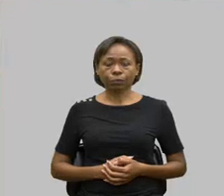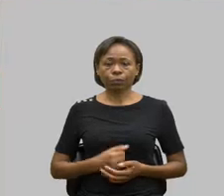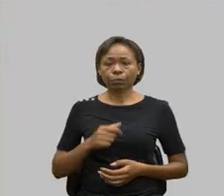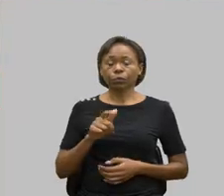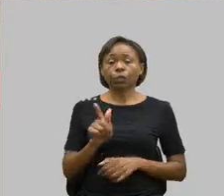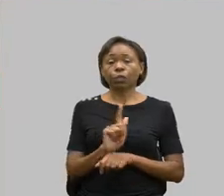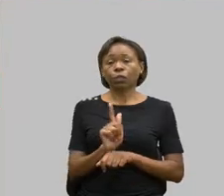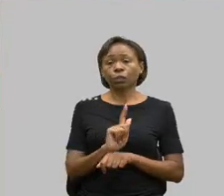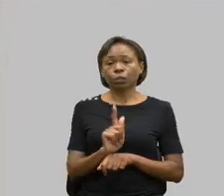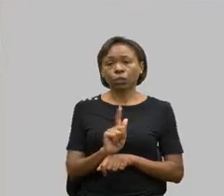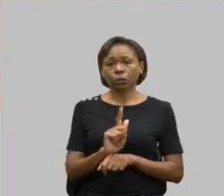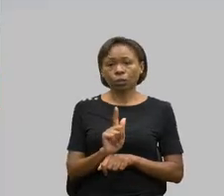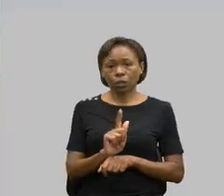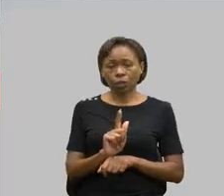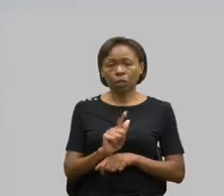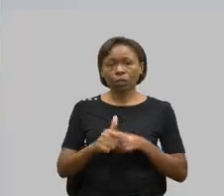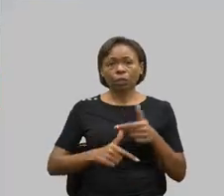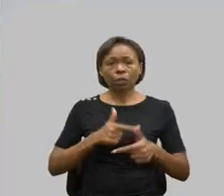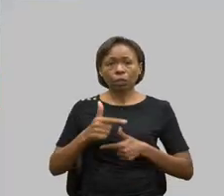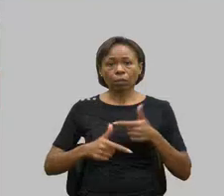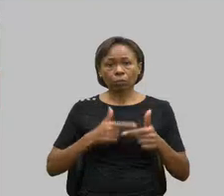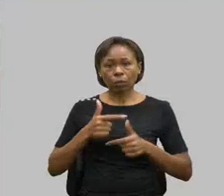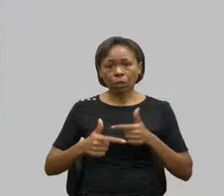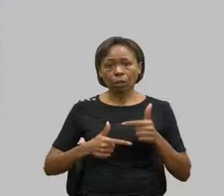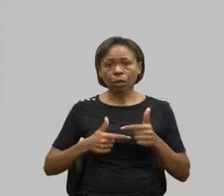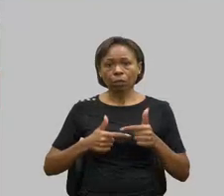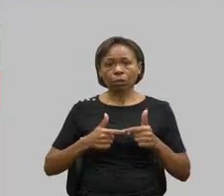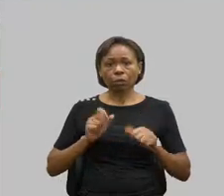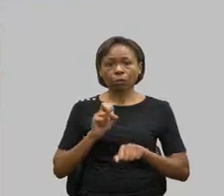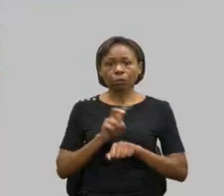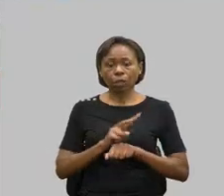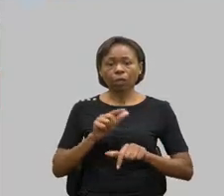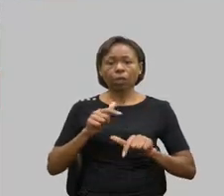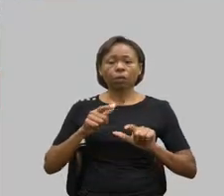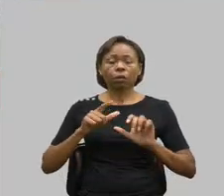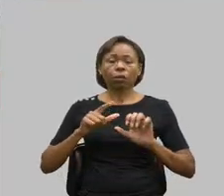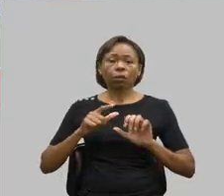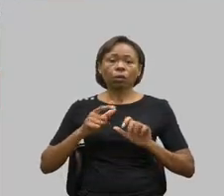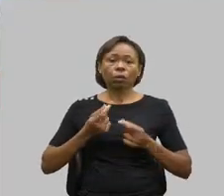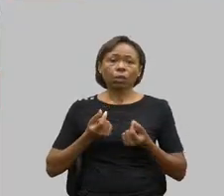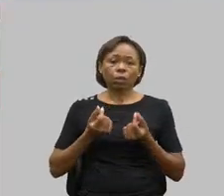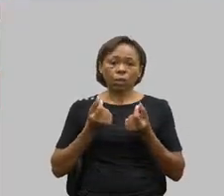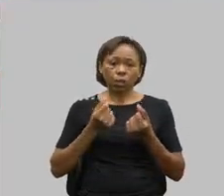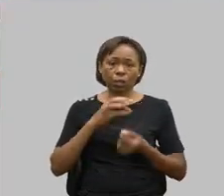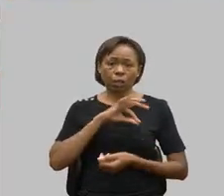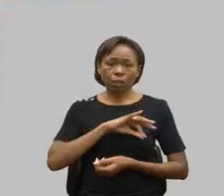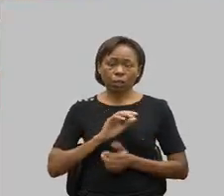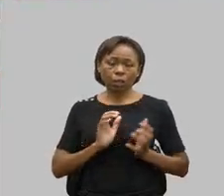Gerente, trabalho, emprego e renda da APAES, Isabela Pauline Amaral Valadares.